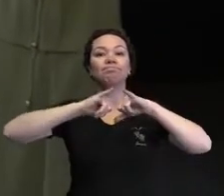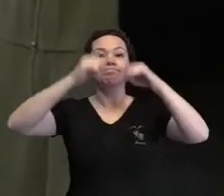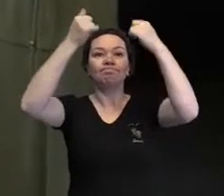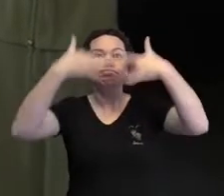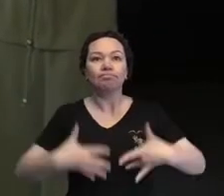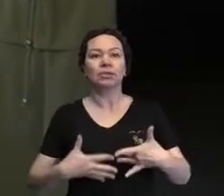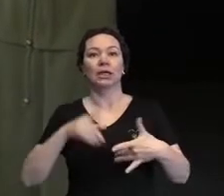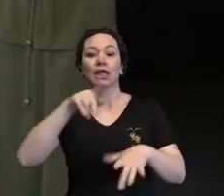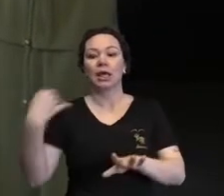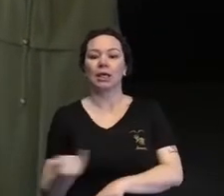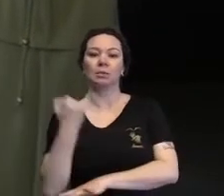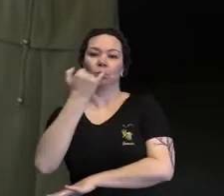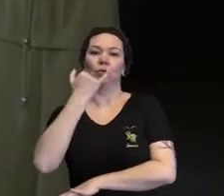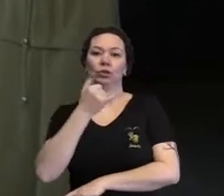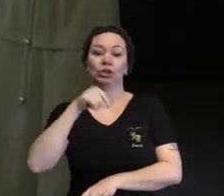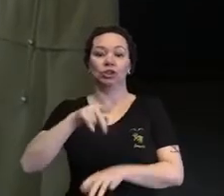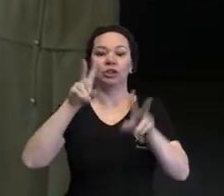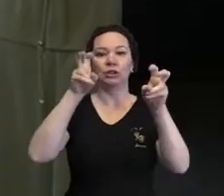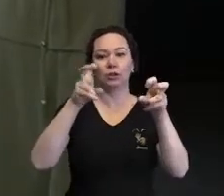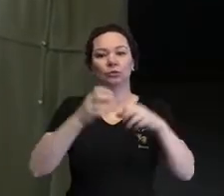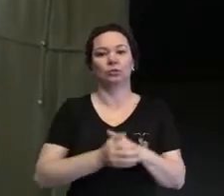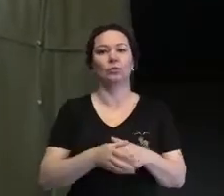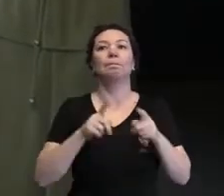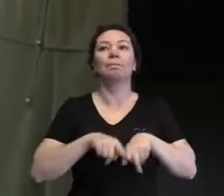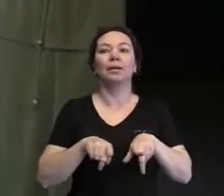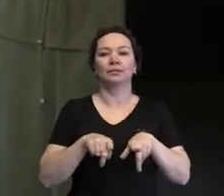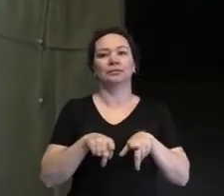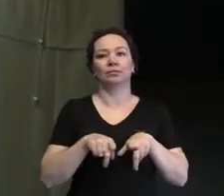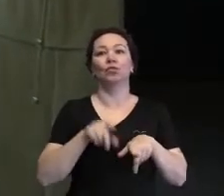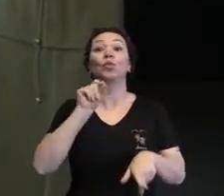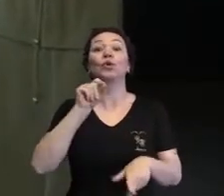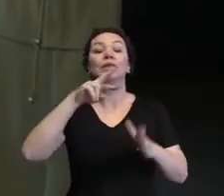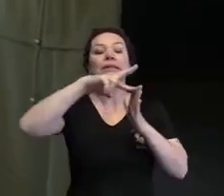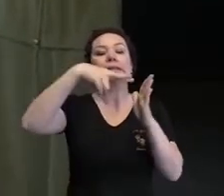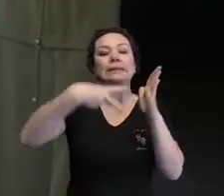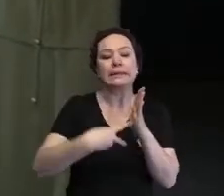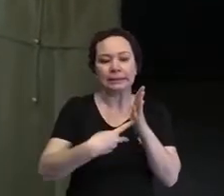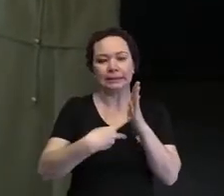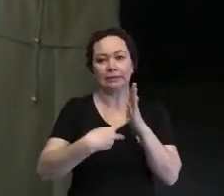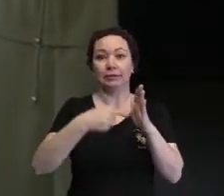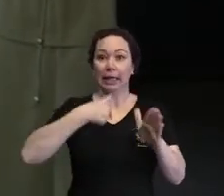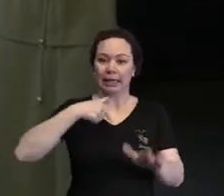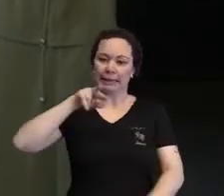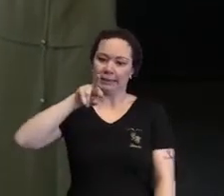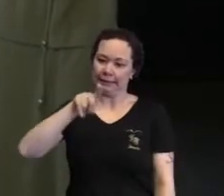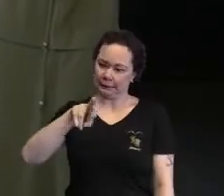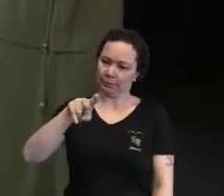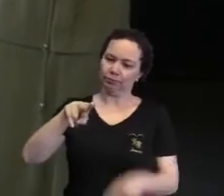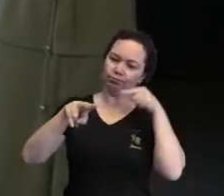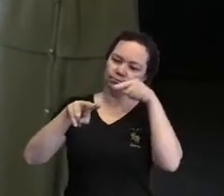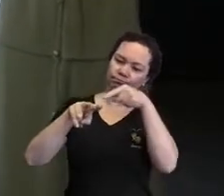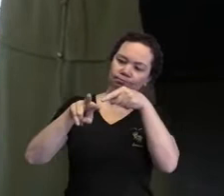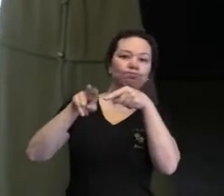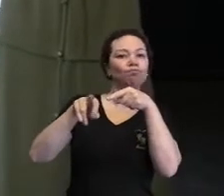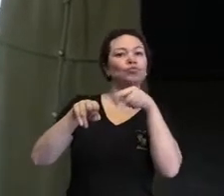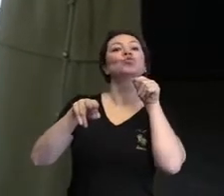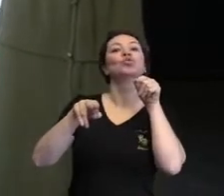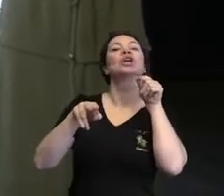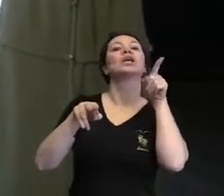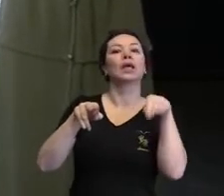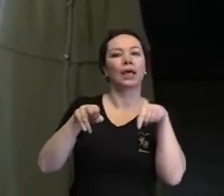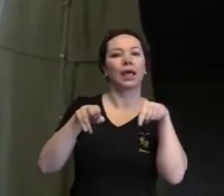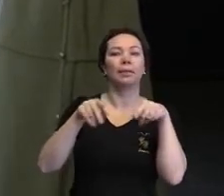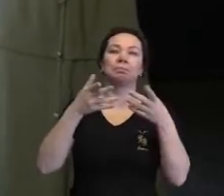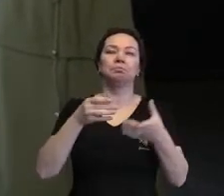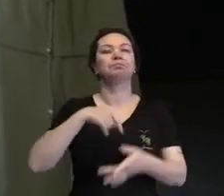de falar justamente sobre isso. Mas, afinal de contas, o que significa ser irmão? Bom, a gente está num país que